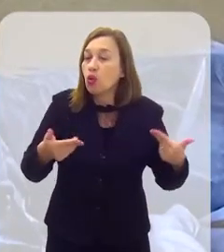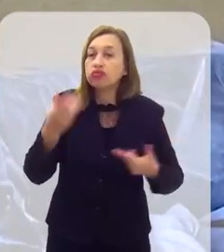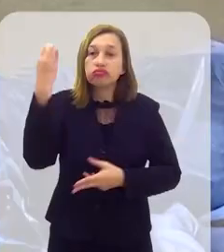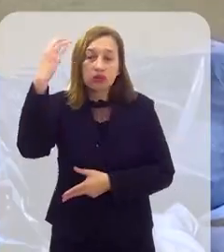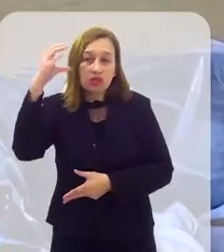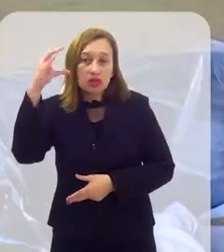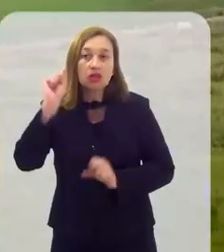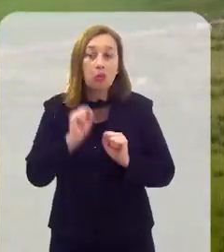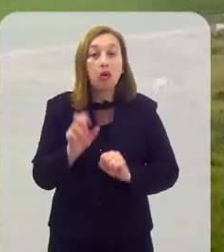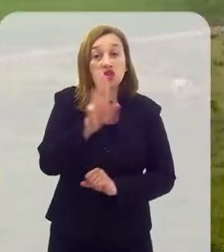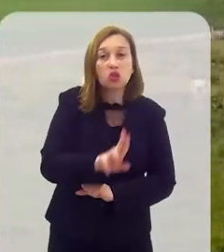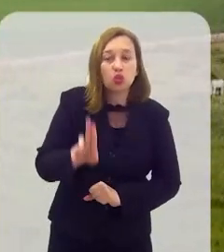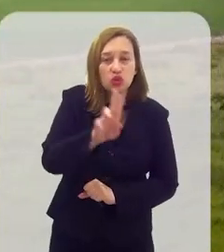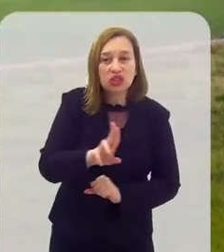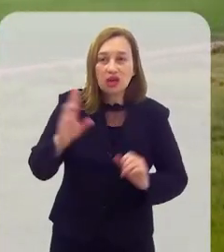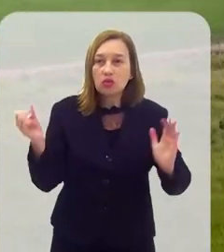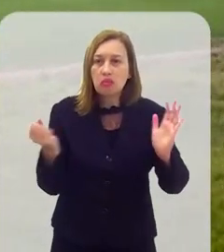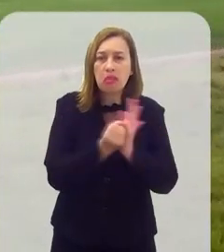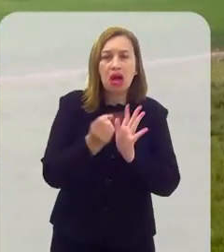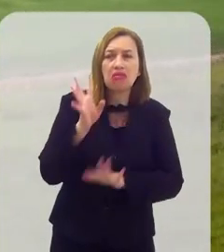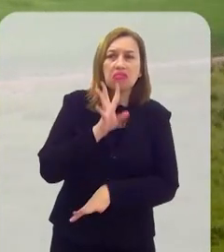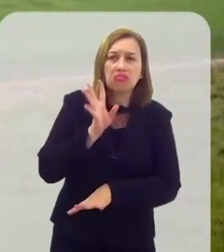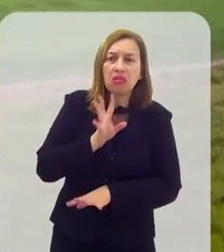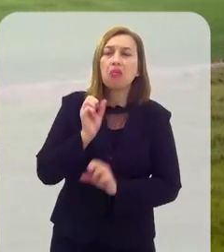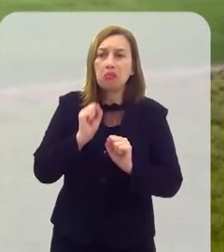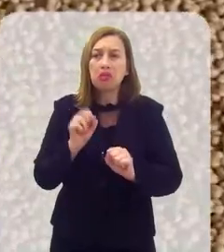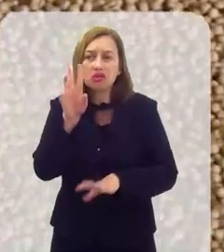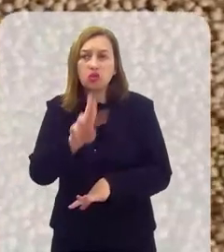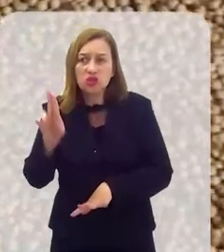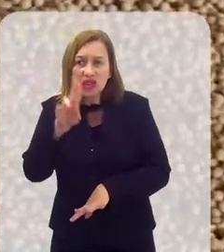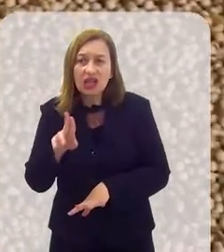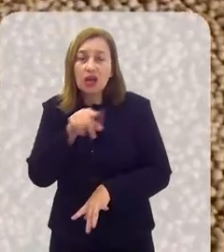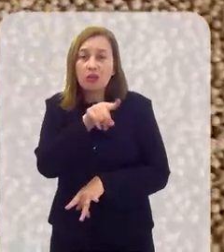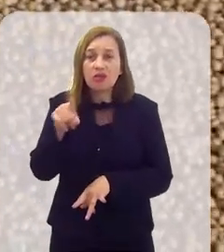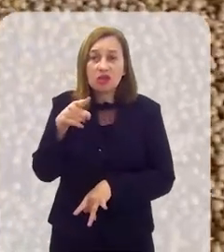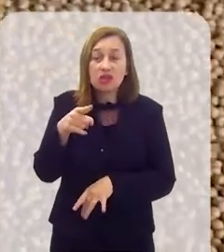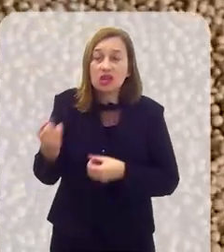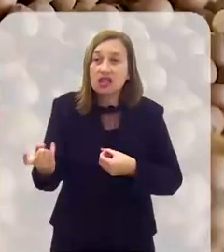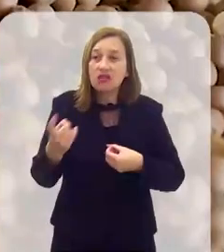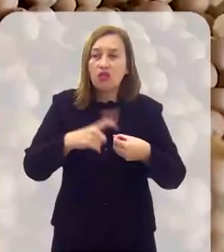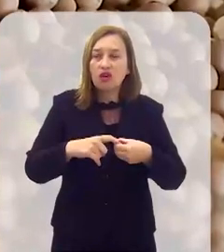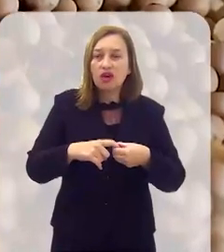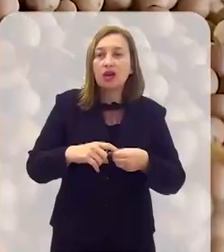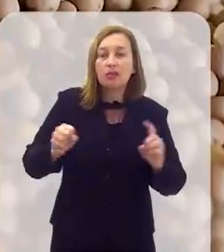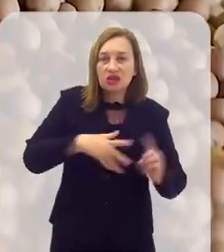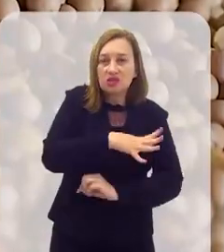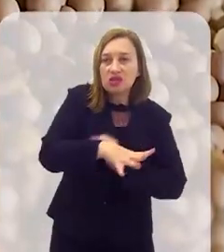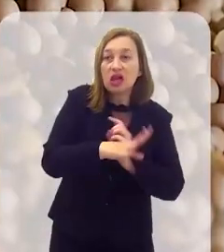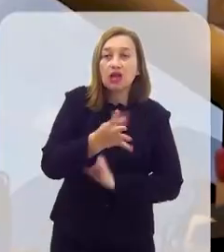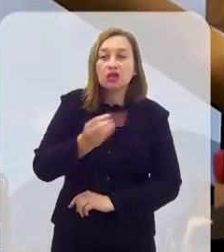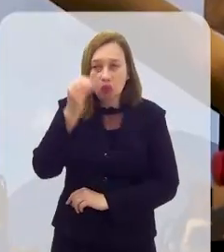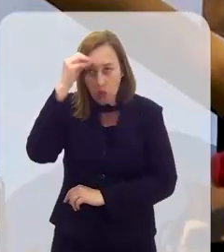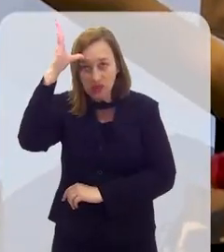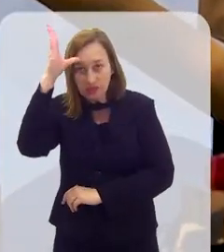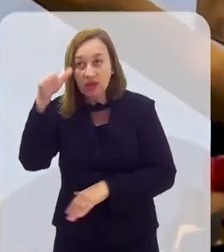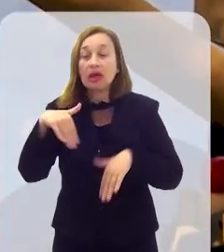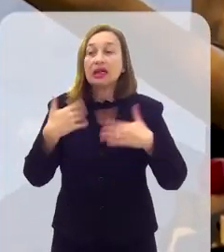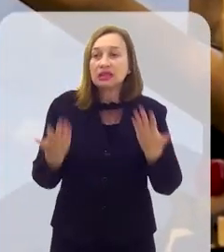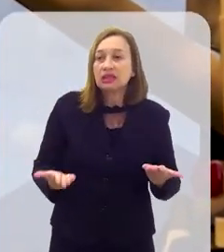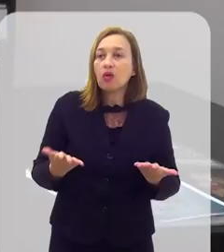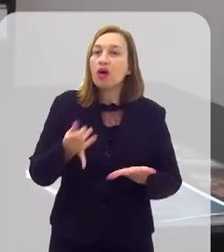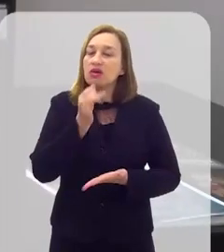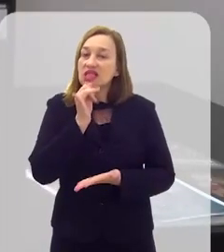isso é um tipo de coisa que a ciência pode ser utilizada, o marco legal, no caso, pode ser utilizado para você devolver para a sociedade